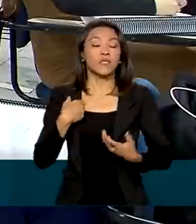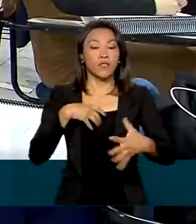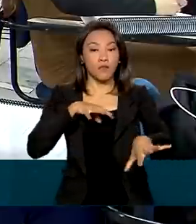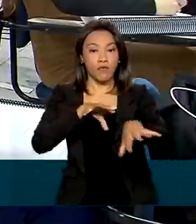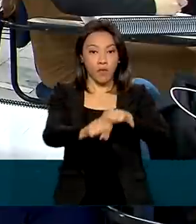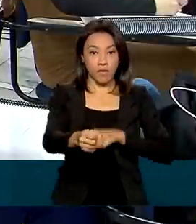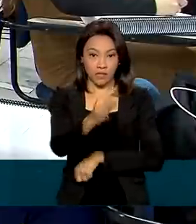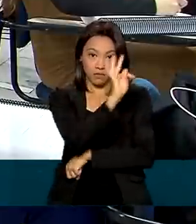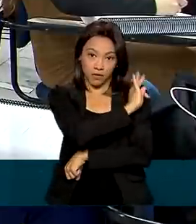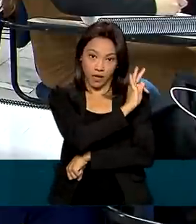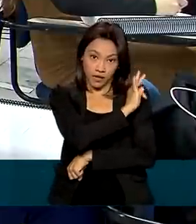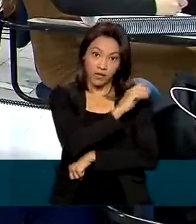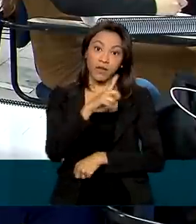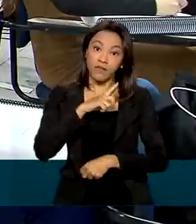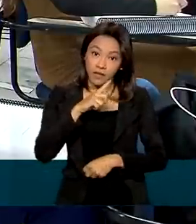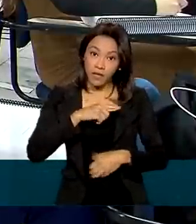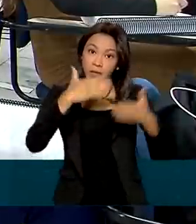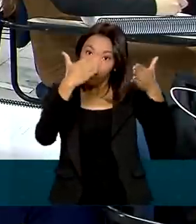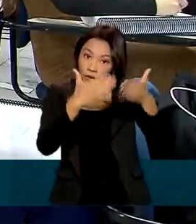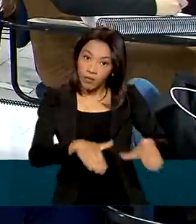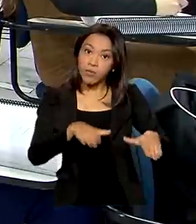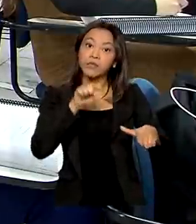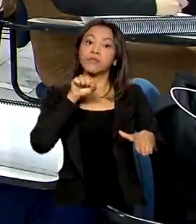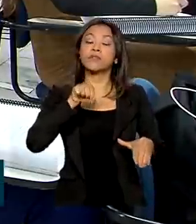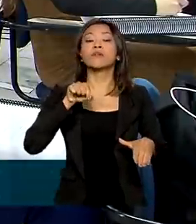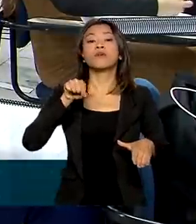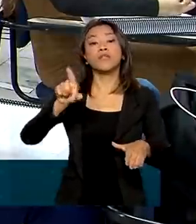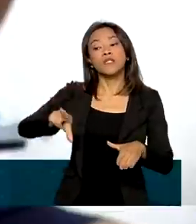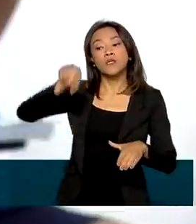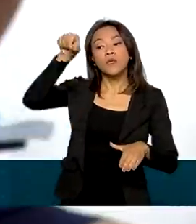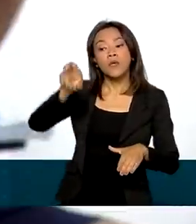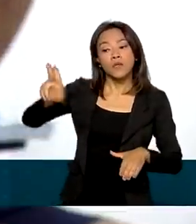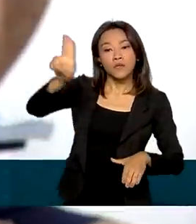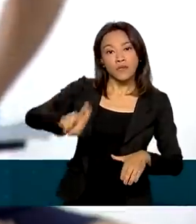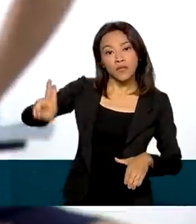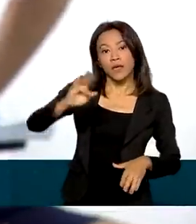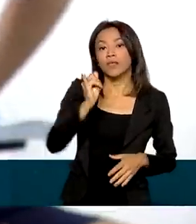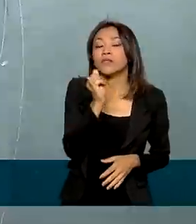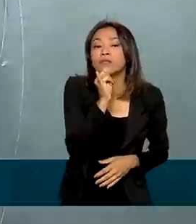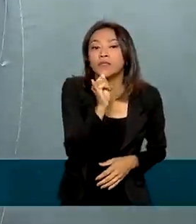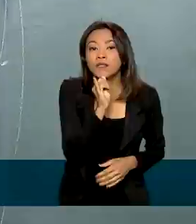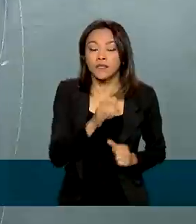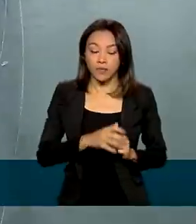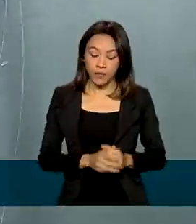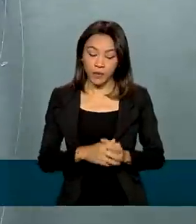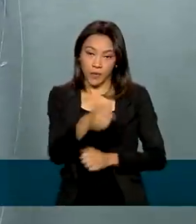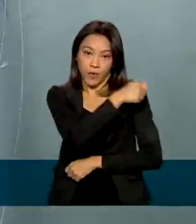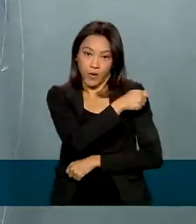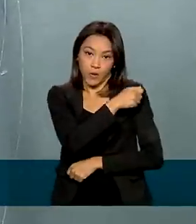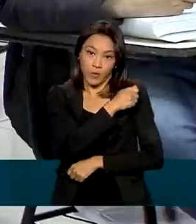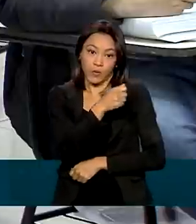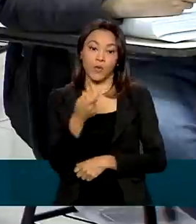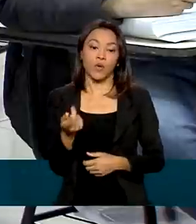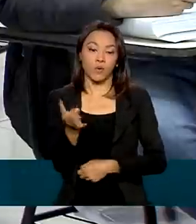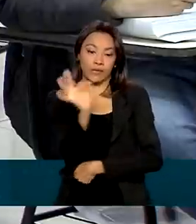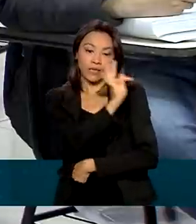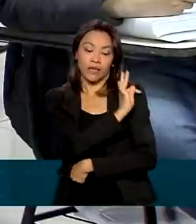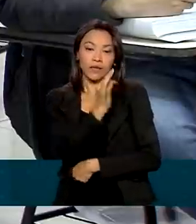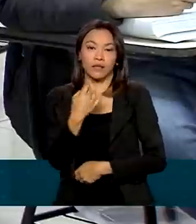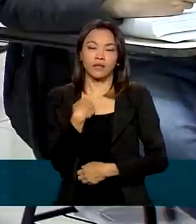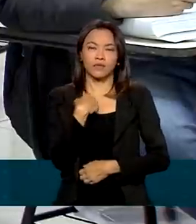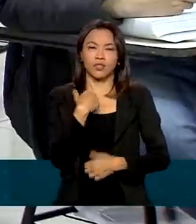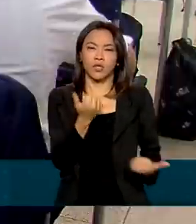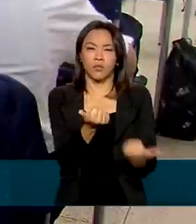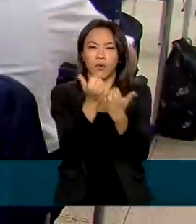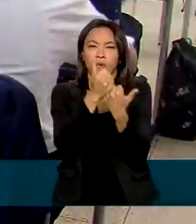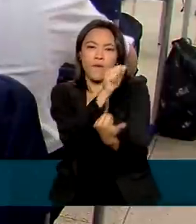poderão receber uma bonificação na seleção da universidade. Por exemplo, um estudante com curso técnico em auxiliar de